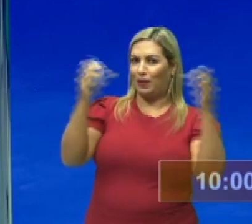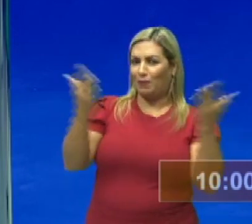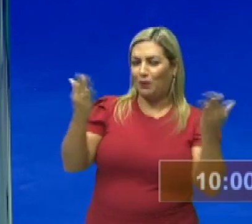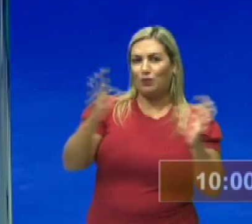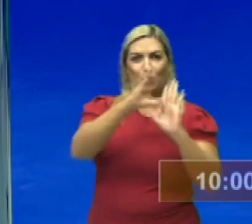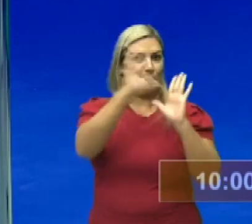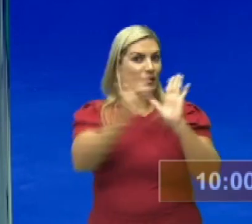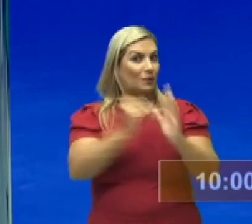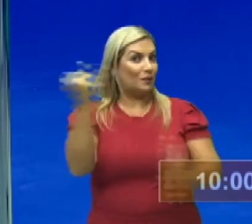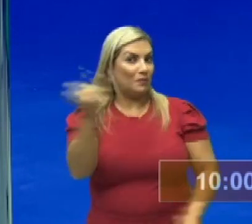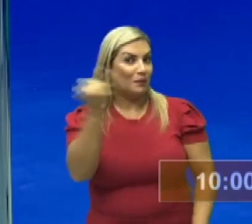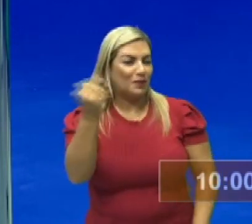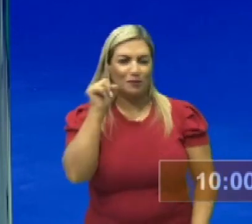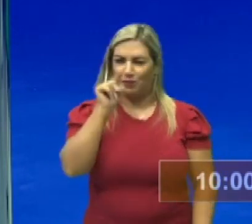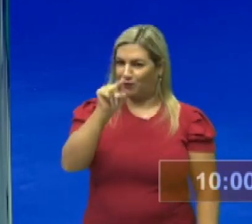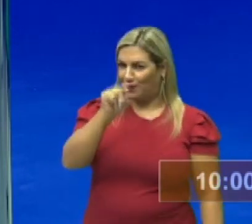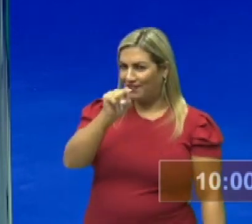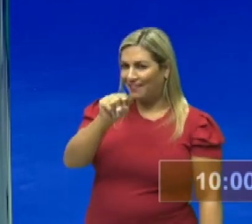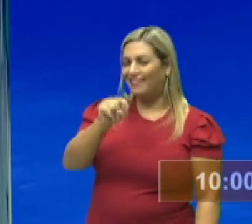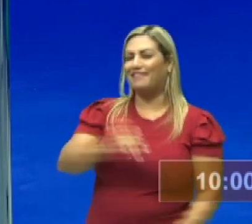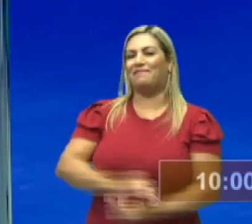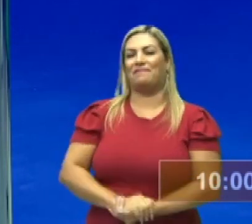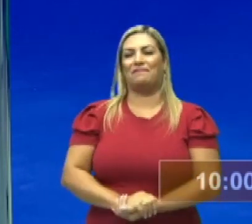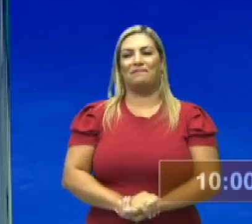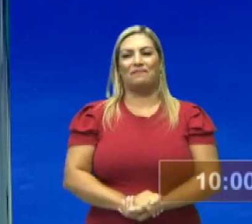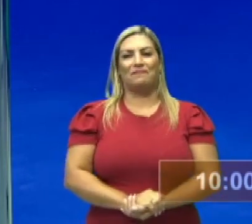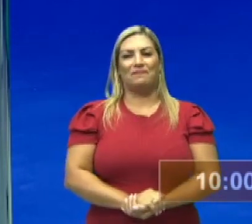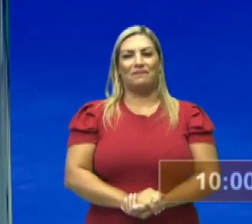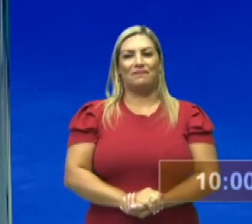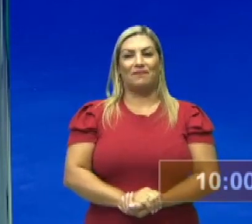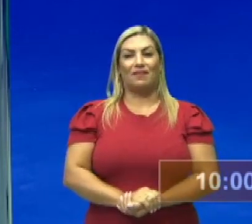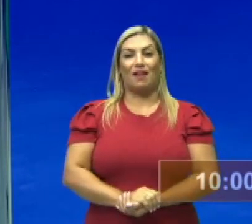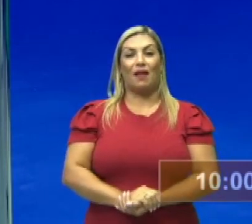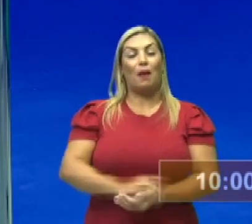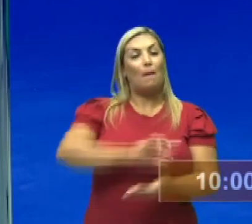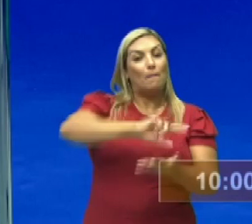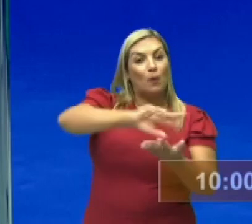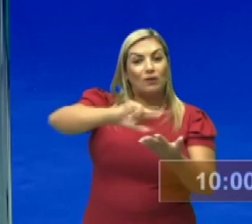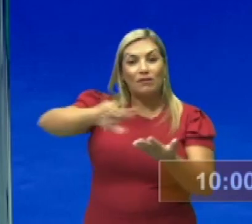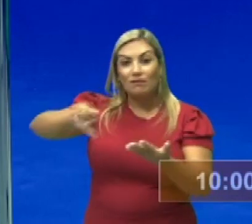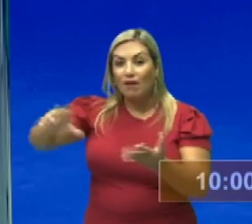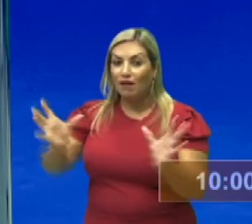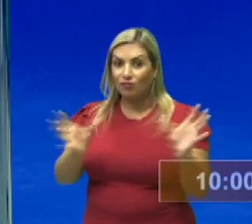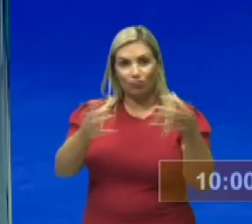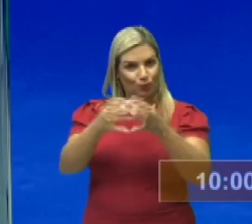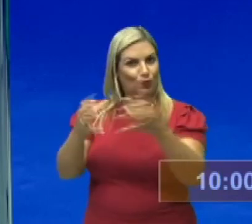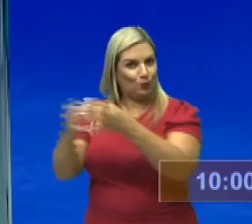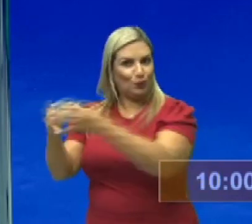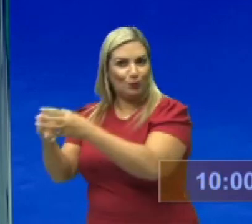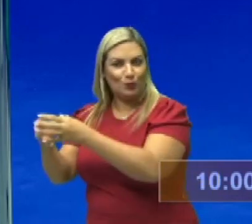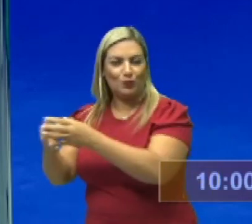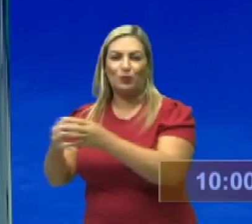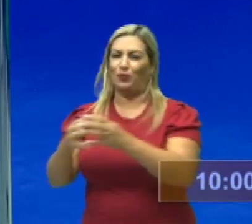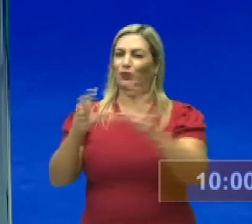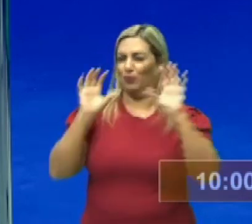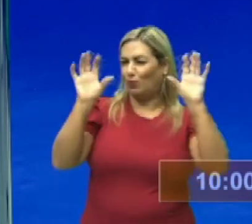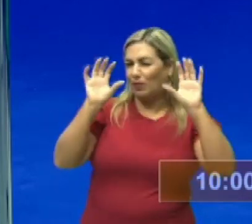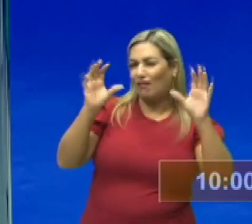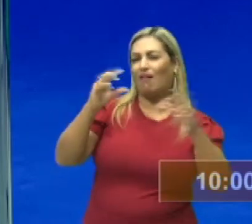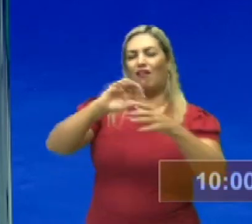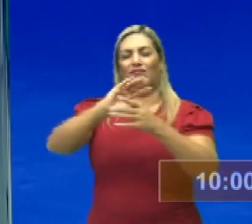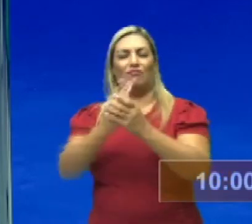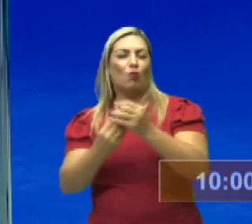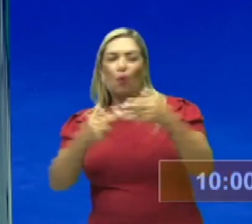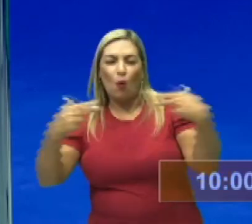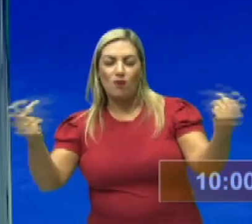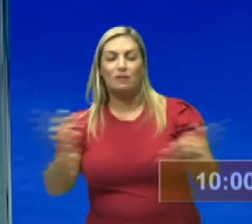muito importante para você. É modalidades coletivas. Galerinha, eu estava morrendo de